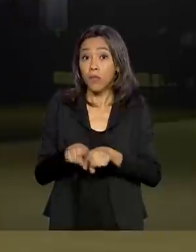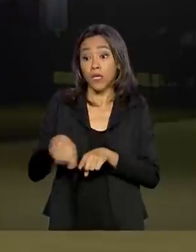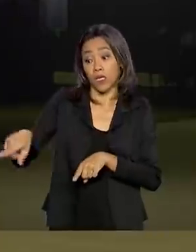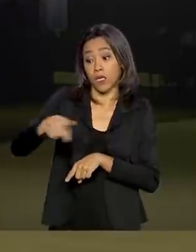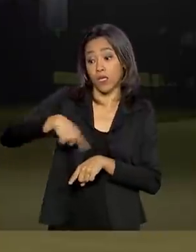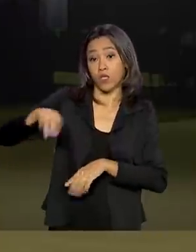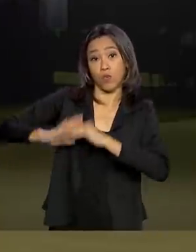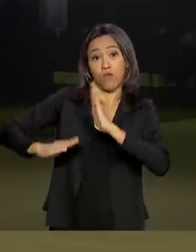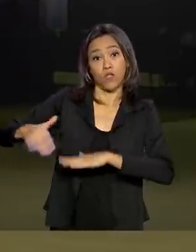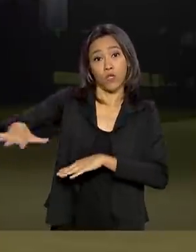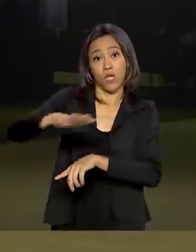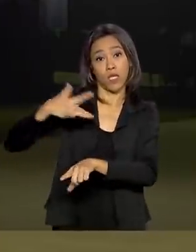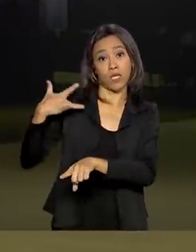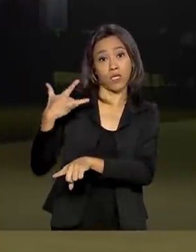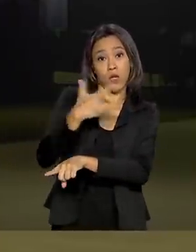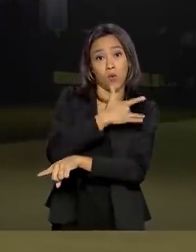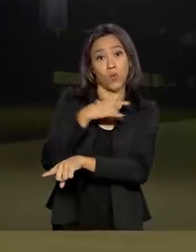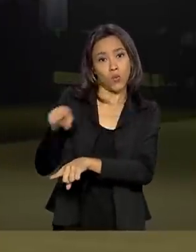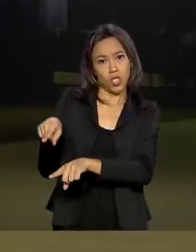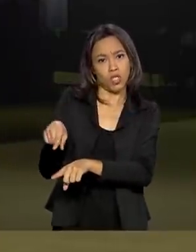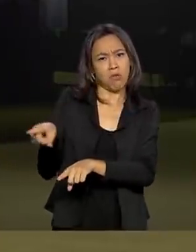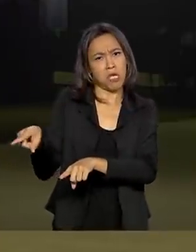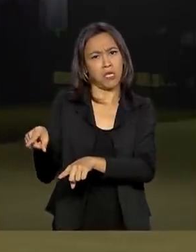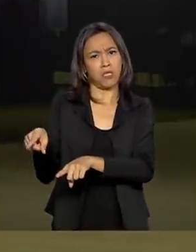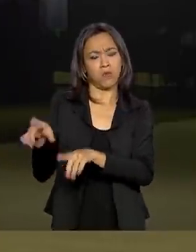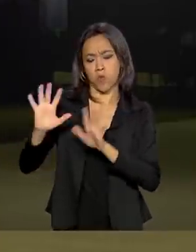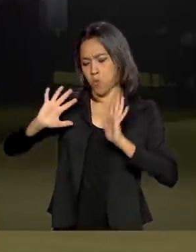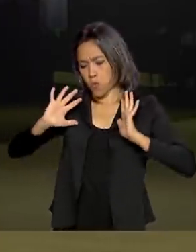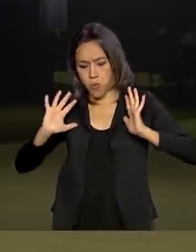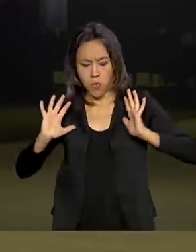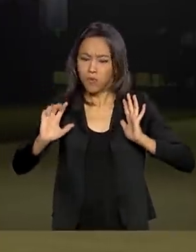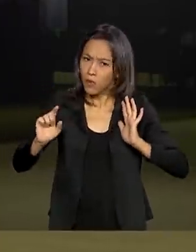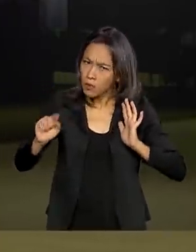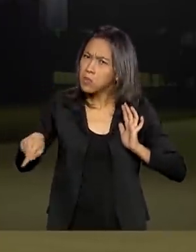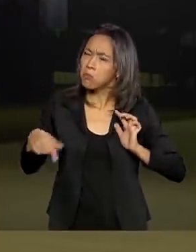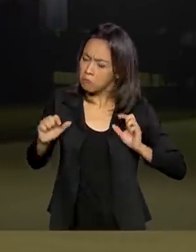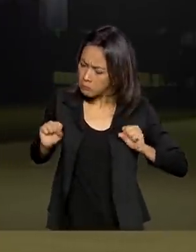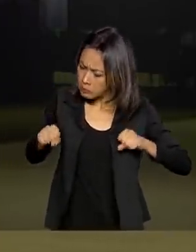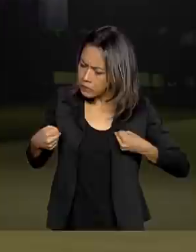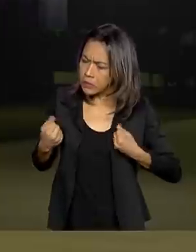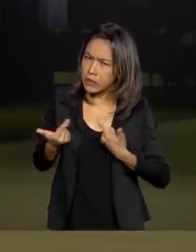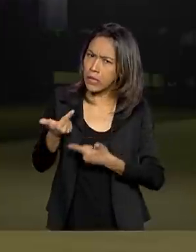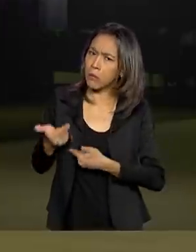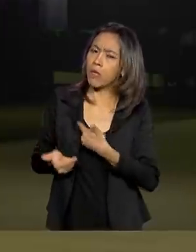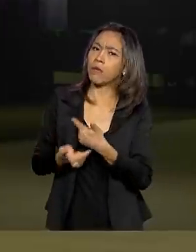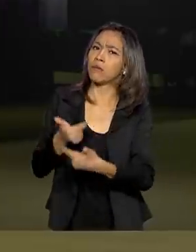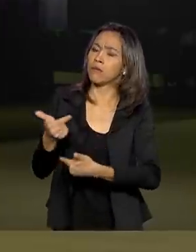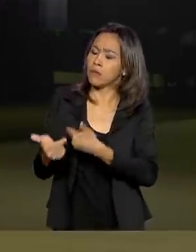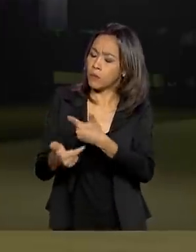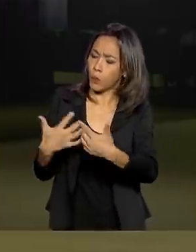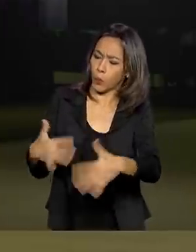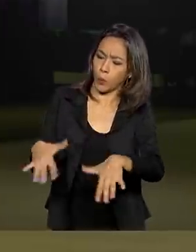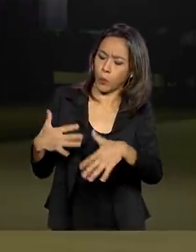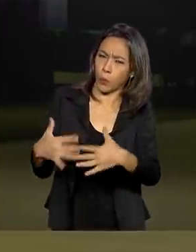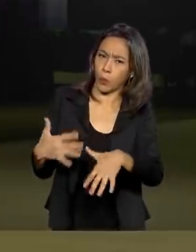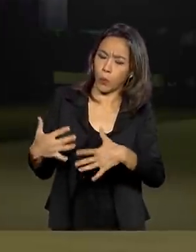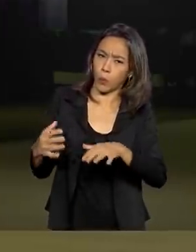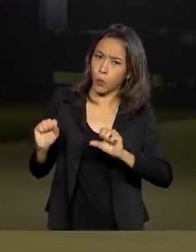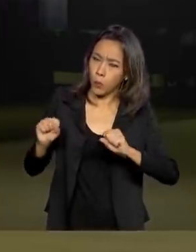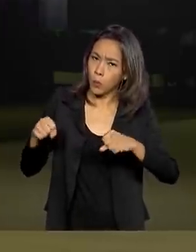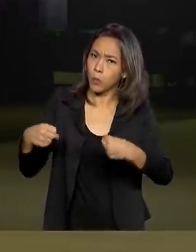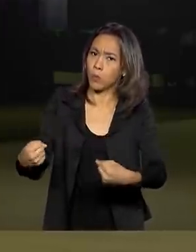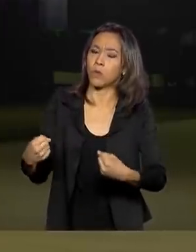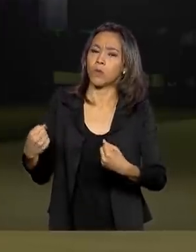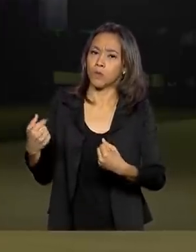saúde, eles não estão se furtando a sua missão, estão fazendo, cumprindo o seu papel com muita dedicação, com